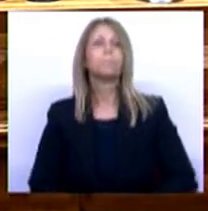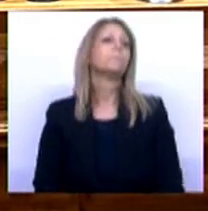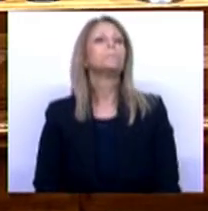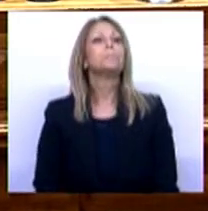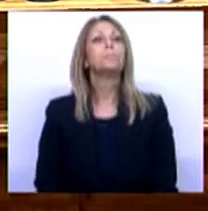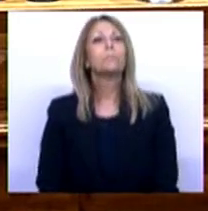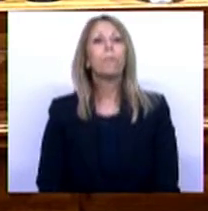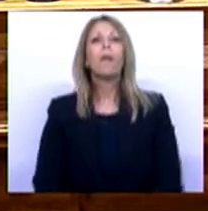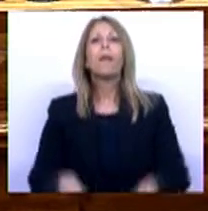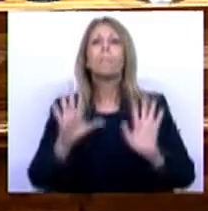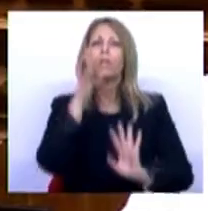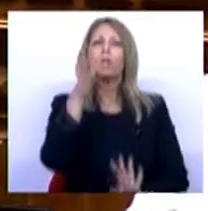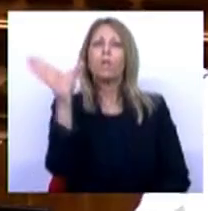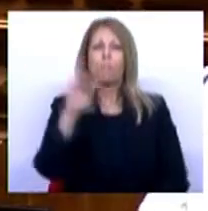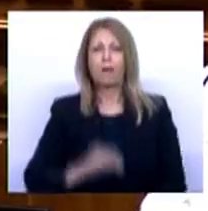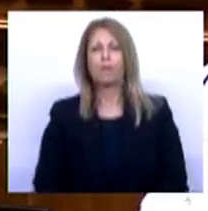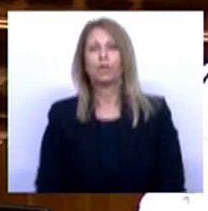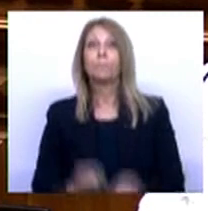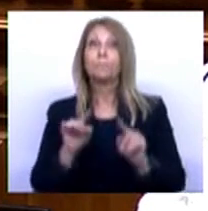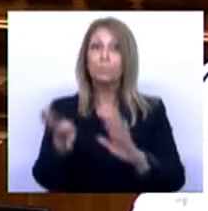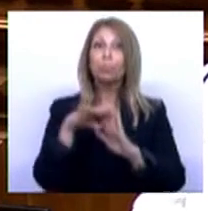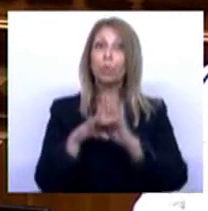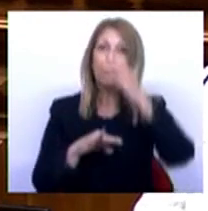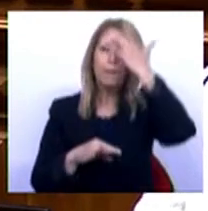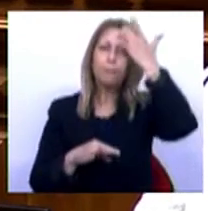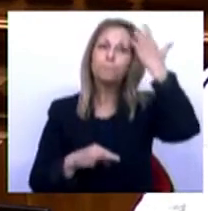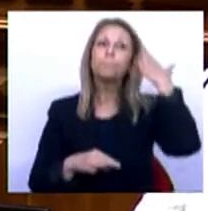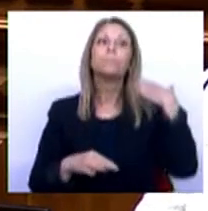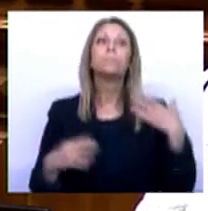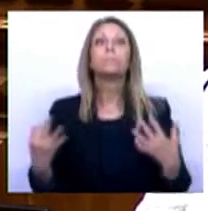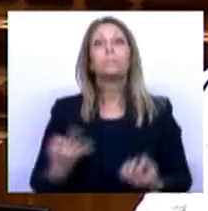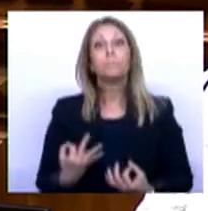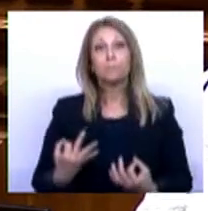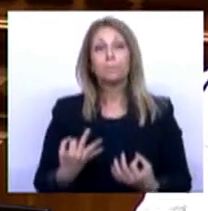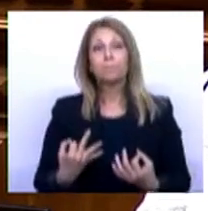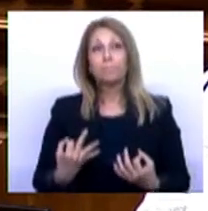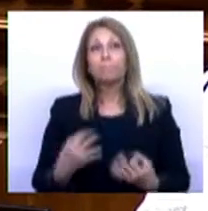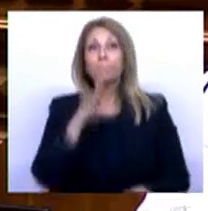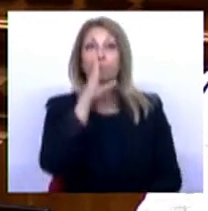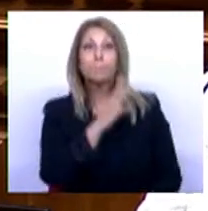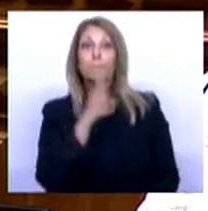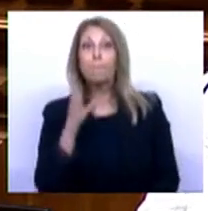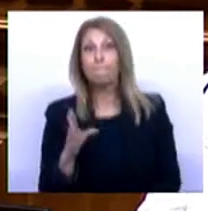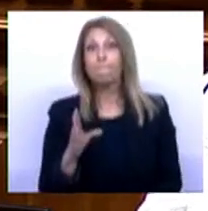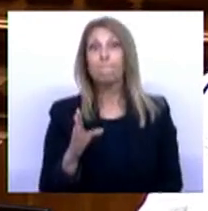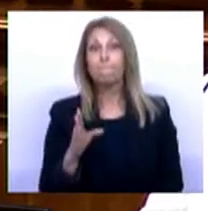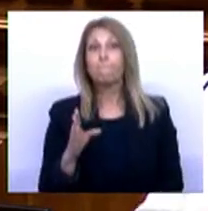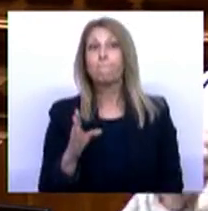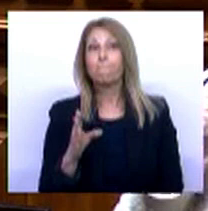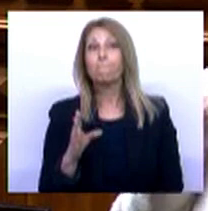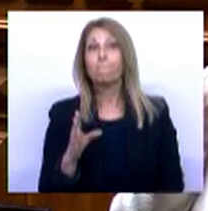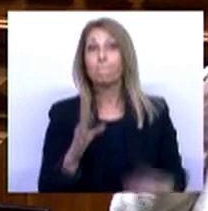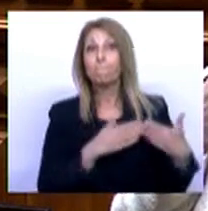Mas digo mais, este programa será executado durante quatro